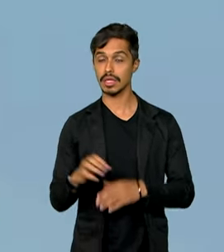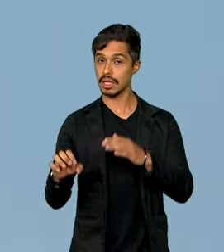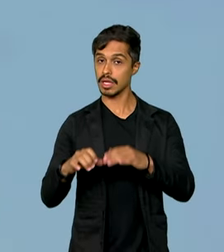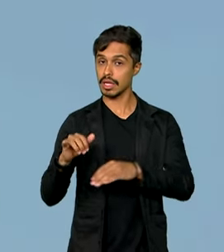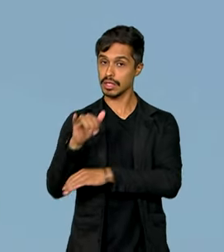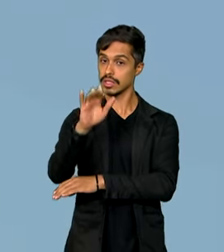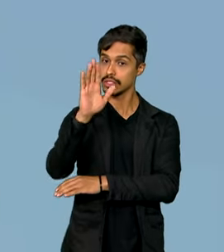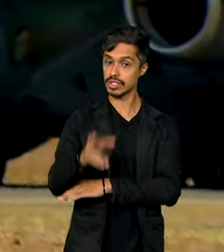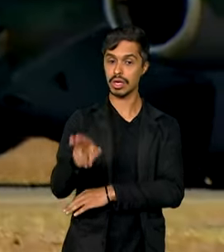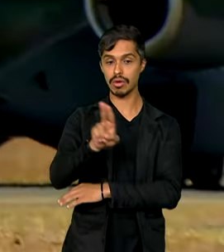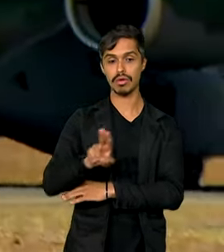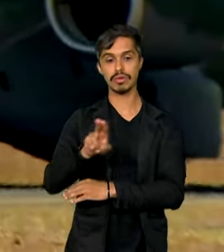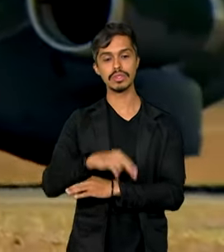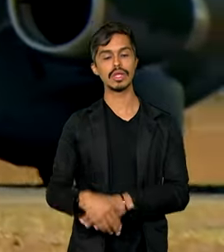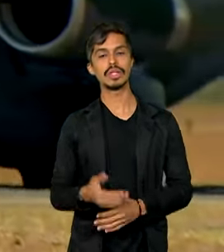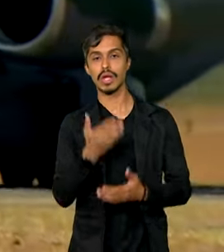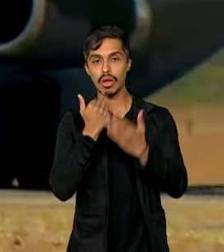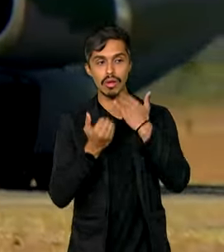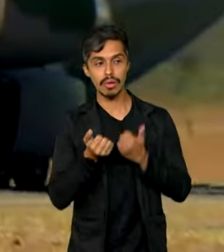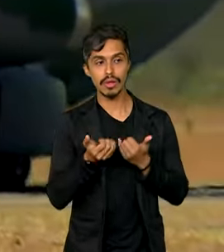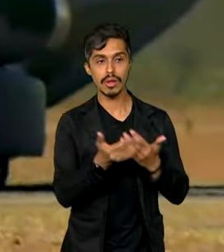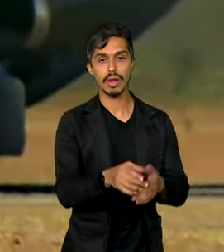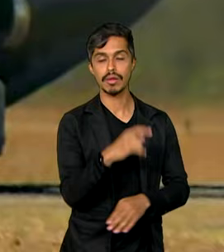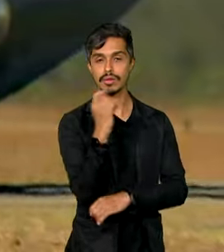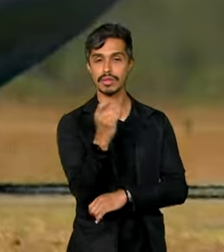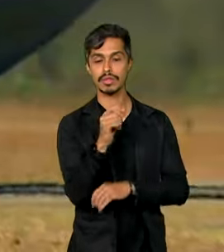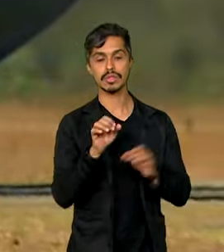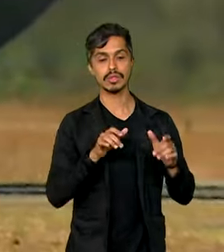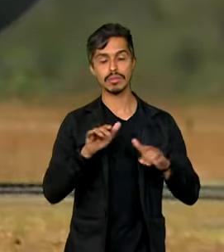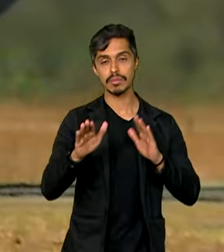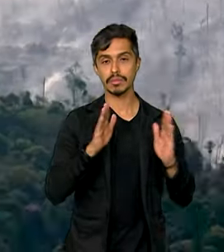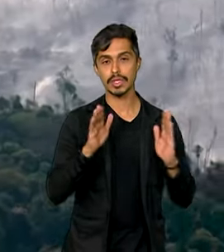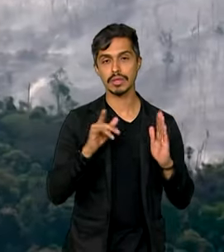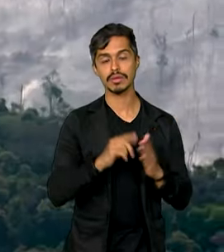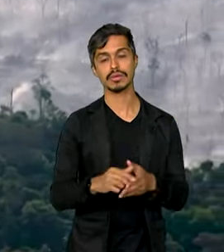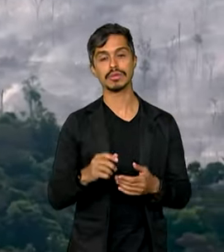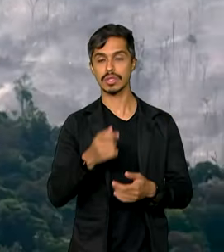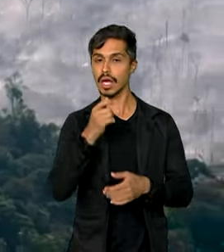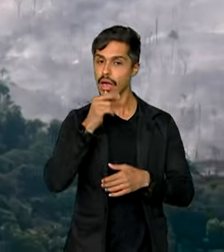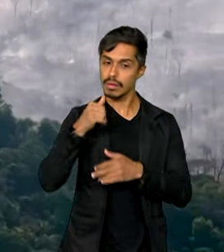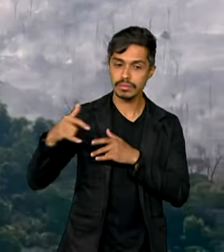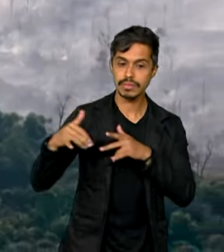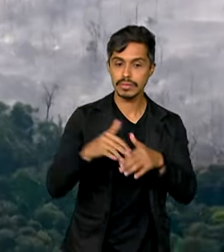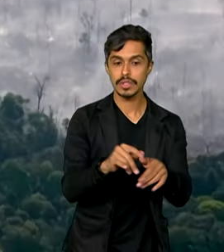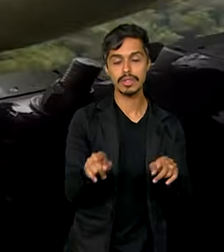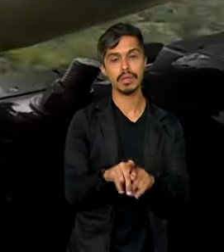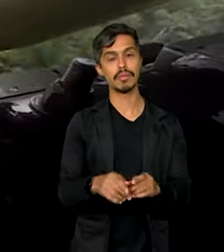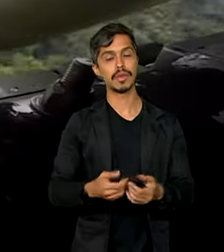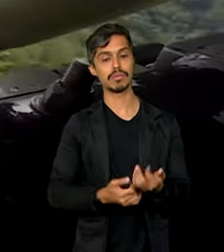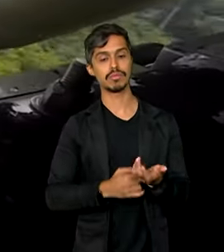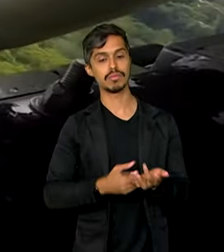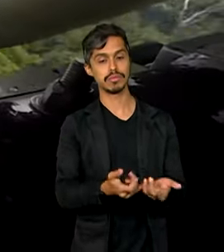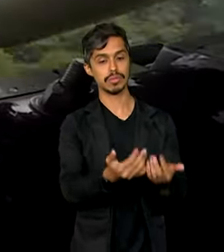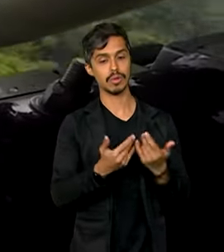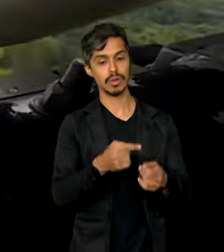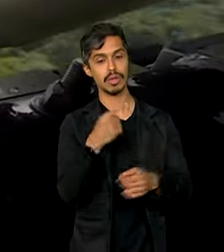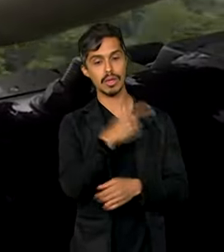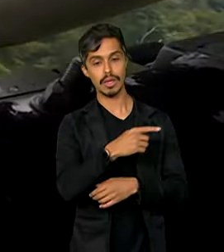por exemplo, para levar suprimentos ao Rio Grande do Sul durante as enchentes e no combate aos incêndios no Pantanal.